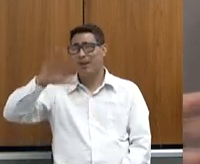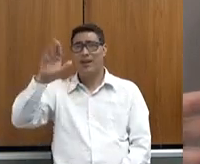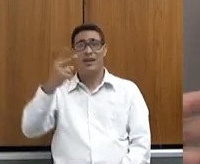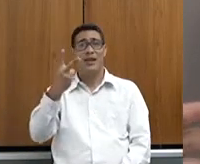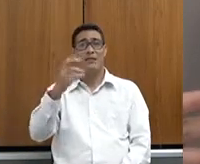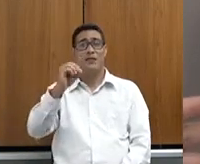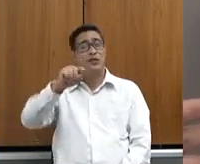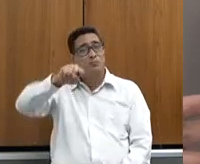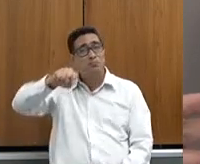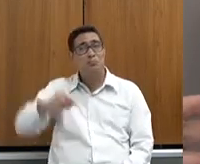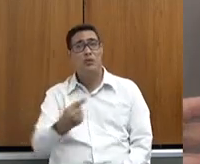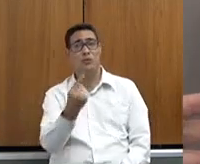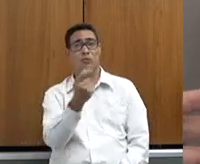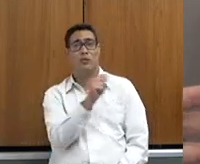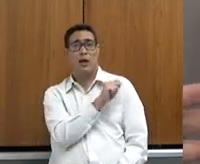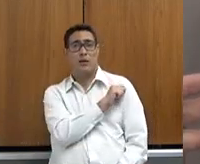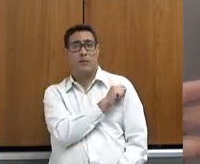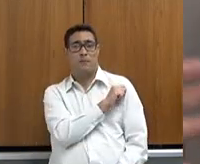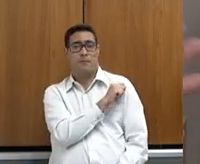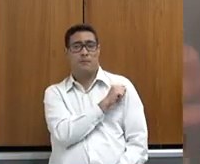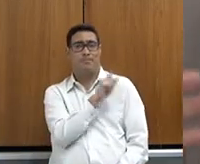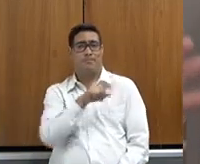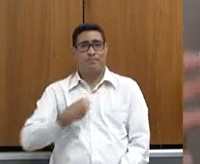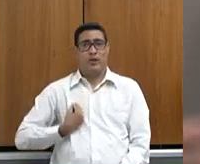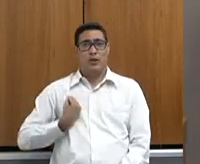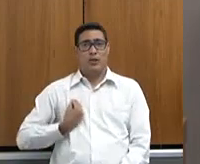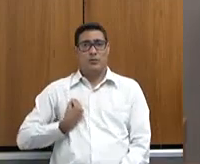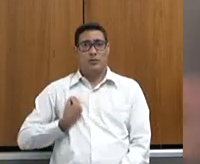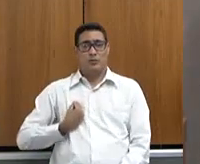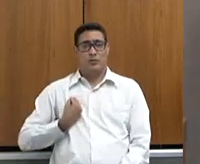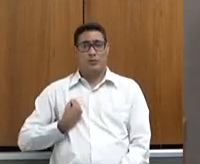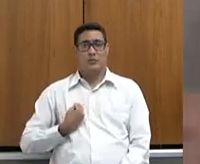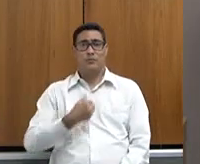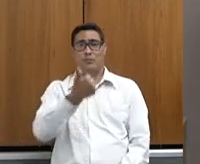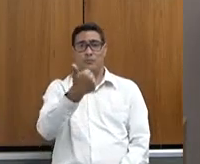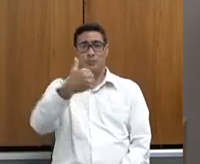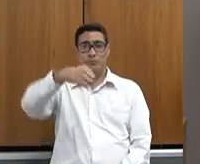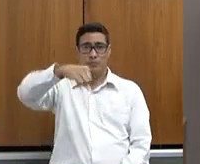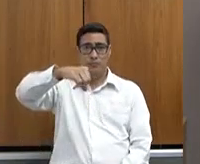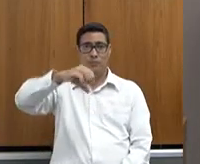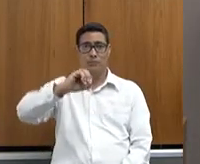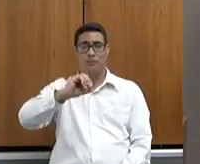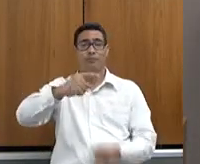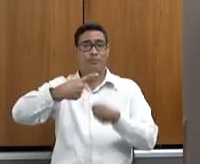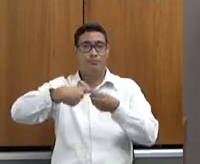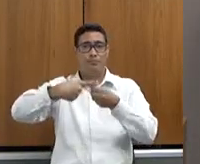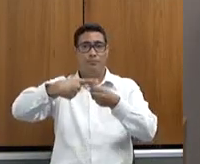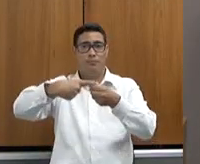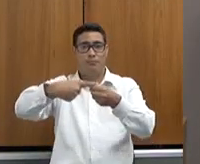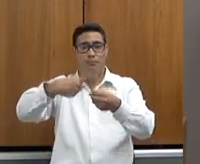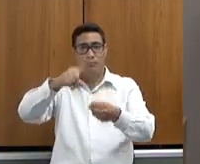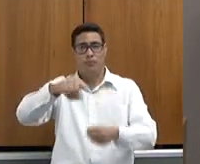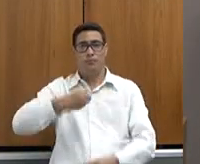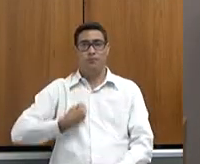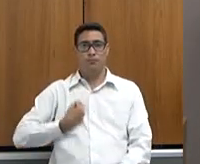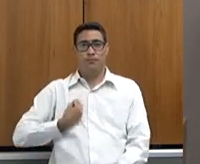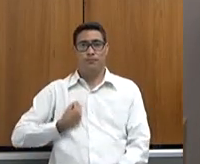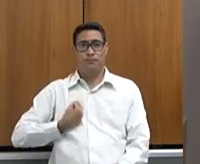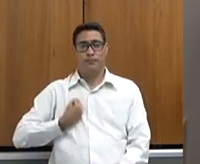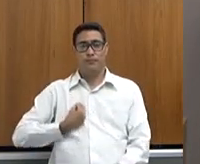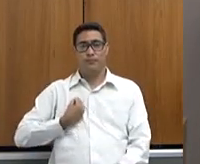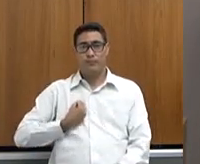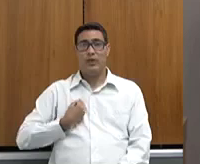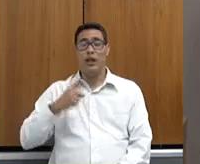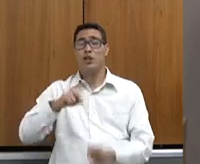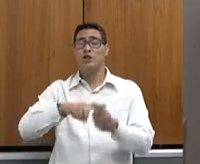alunos participando, mais de 190 municípios participando, nós tínhamos o recurso do Certifica